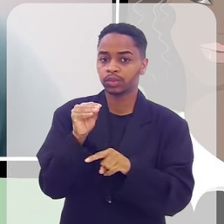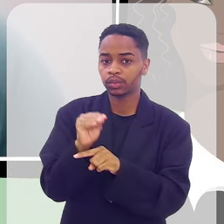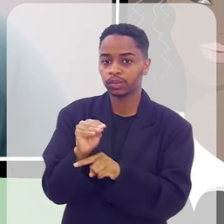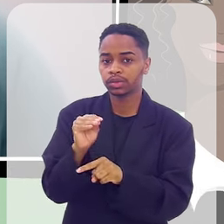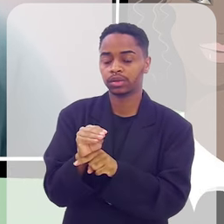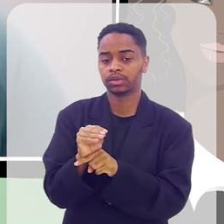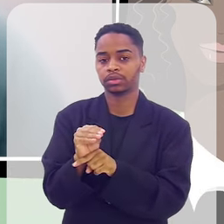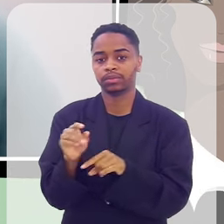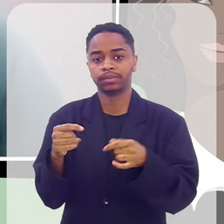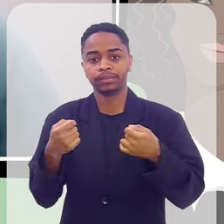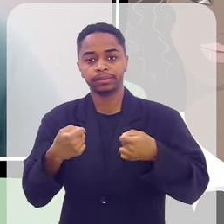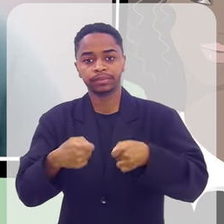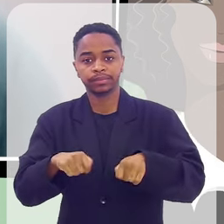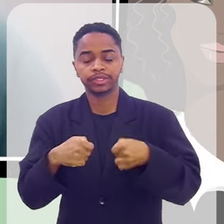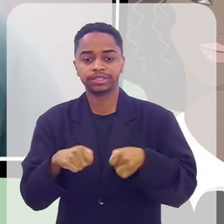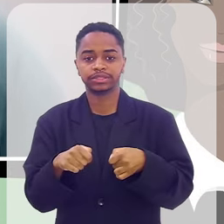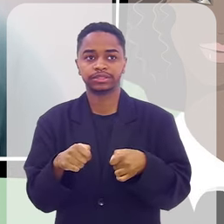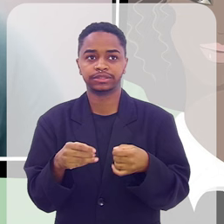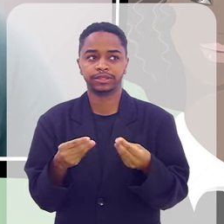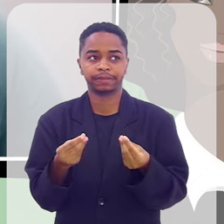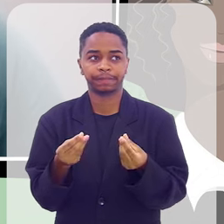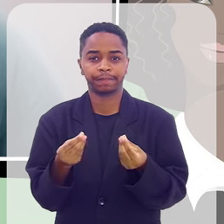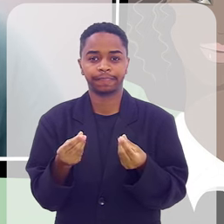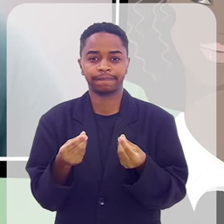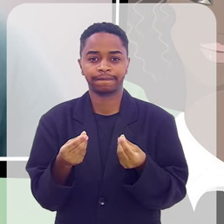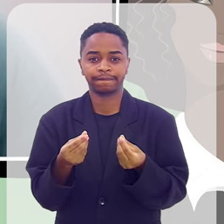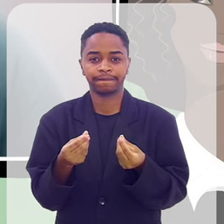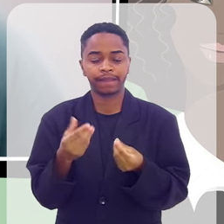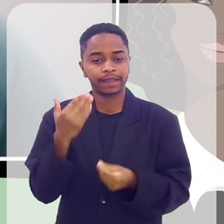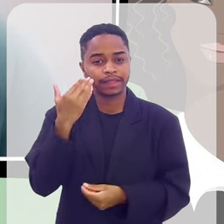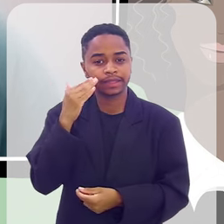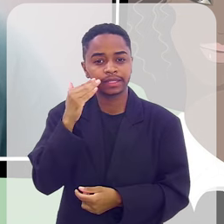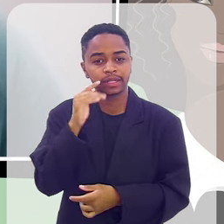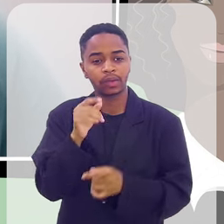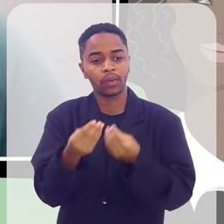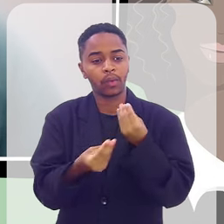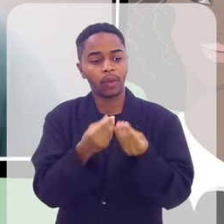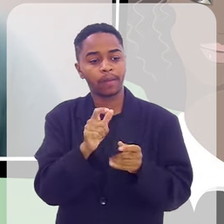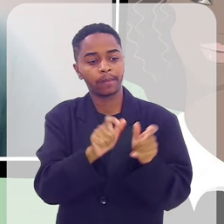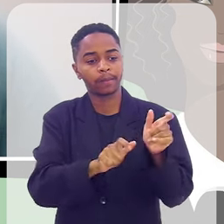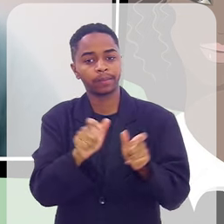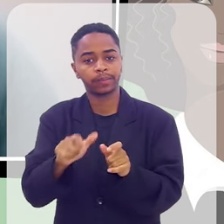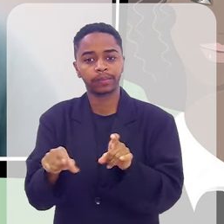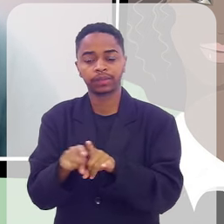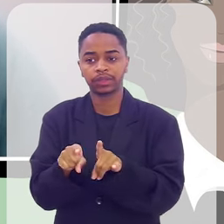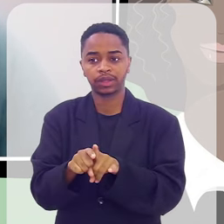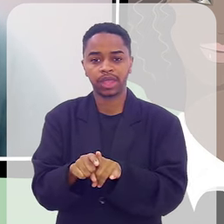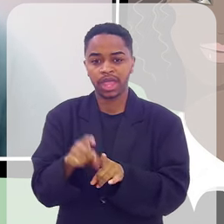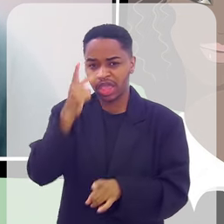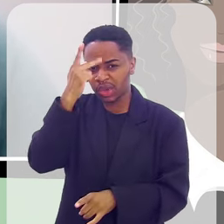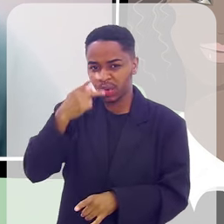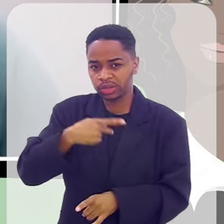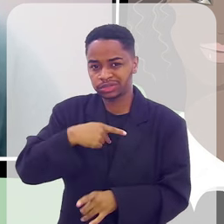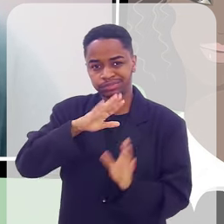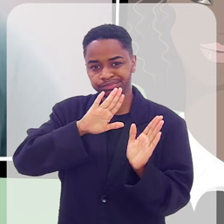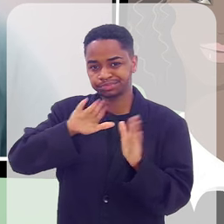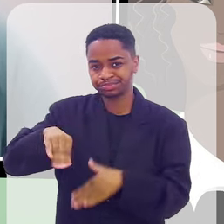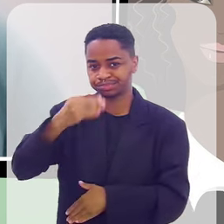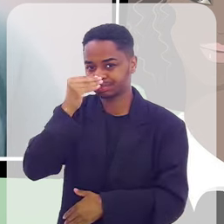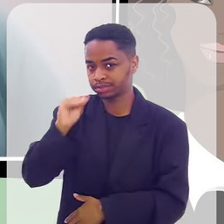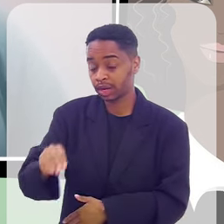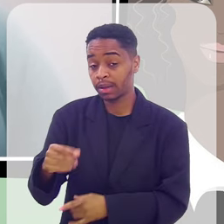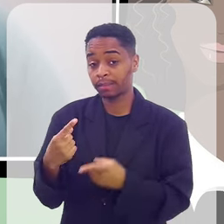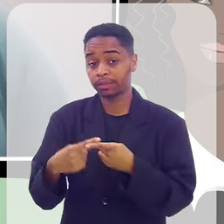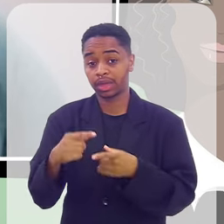cuidado, um pouco mais de consideração pelas pessoas, deixar um pouco o egoísmo de lado.